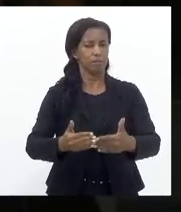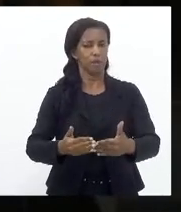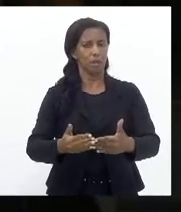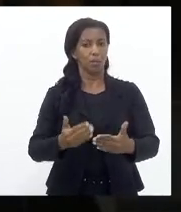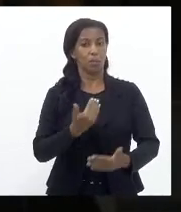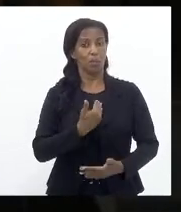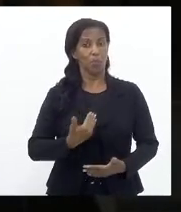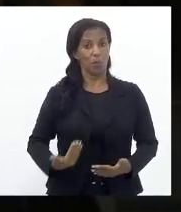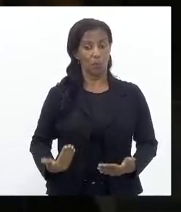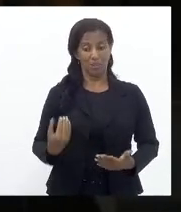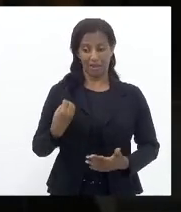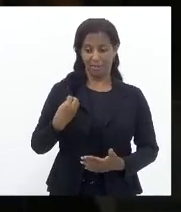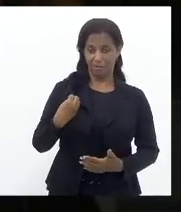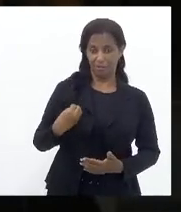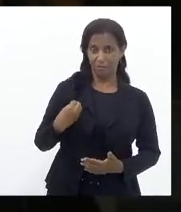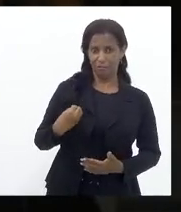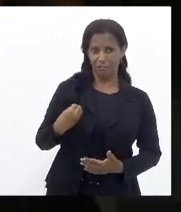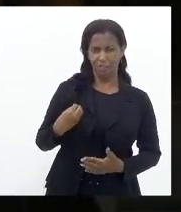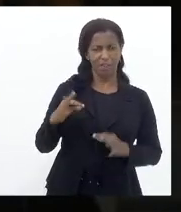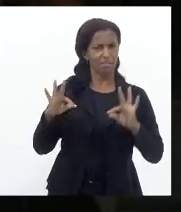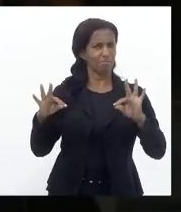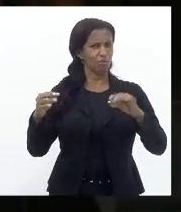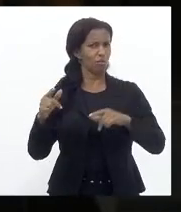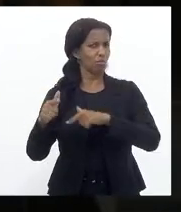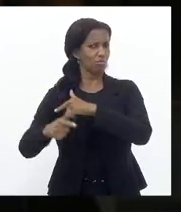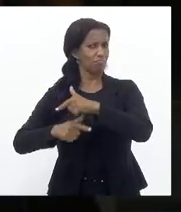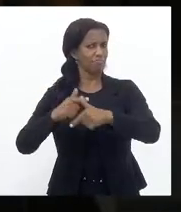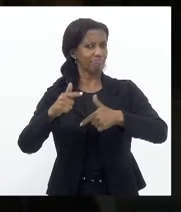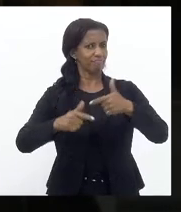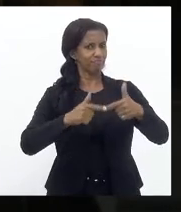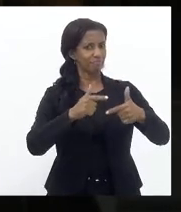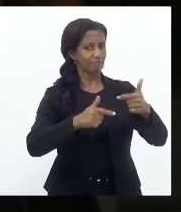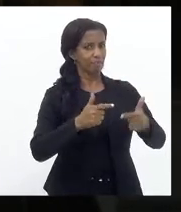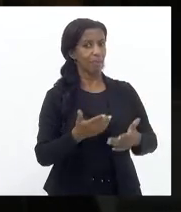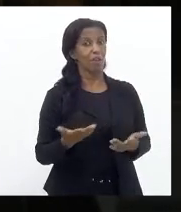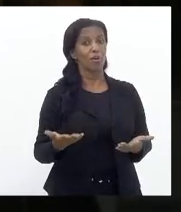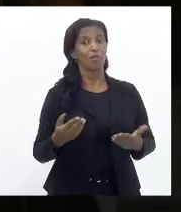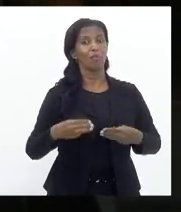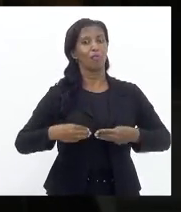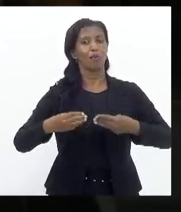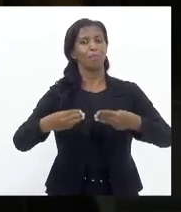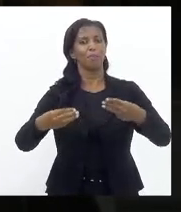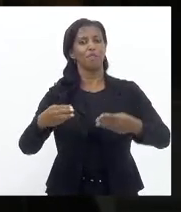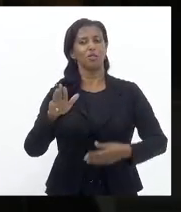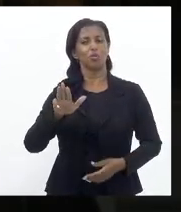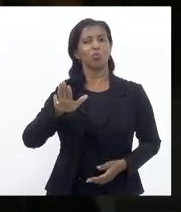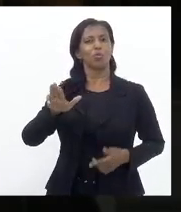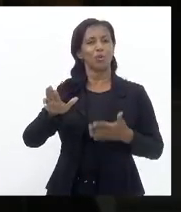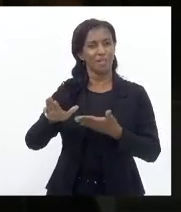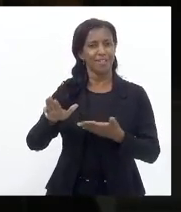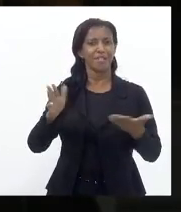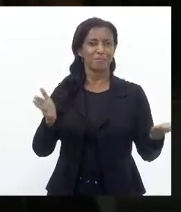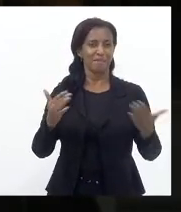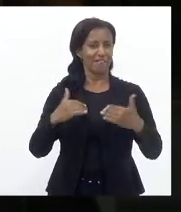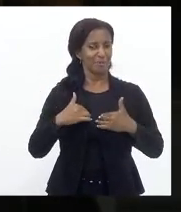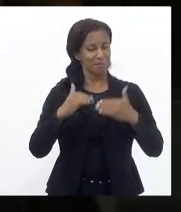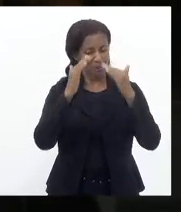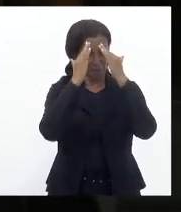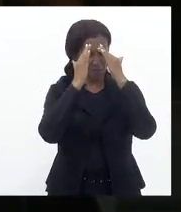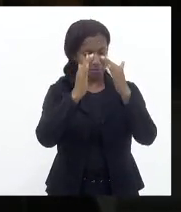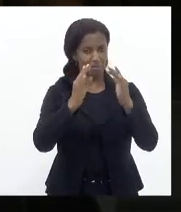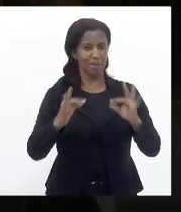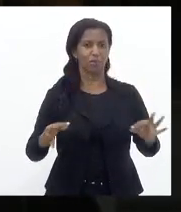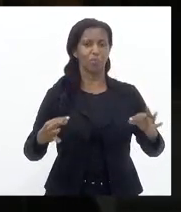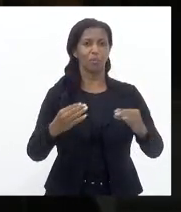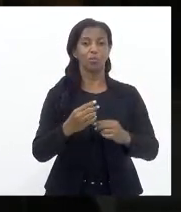pública Pelos cargos Que ocupou Embora tenha sido Ministro do governo Lula Mas merece O nosso respeito E nossa admiração Por